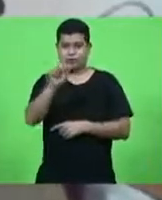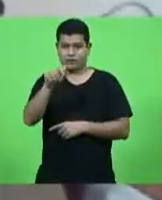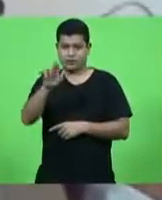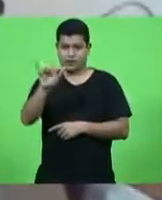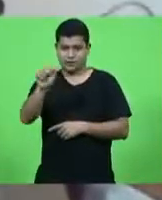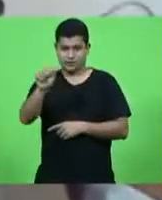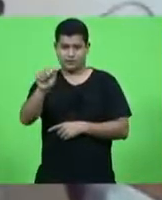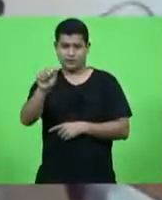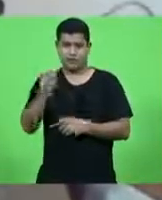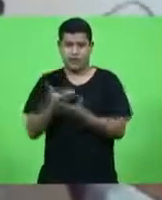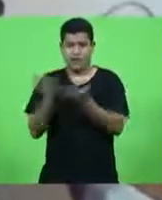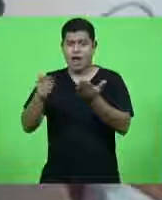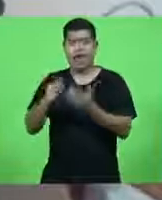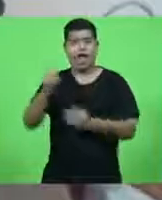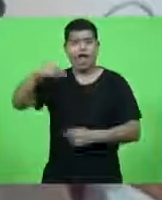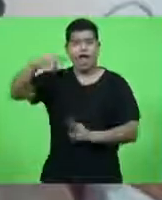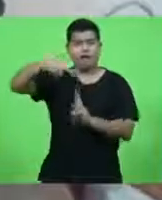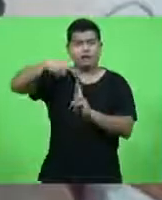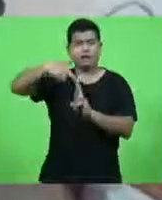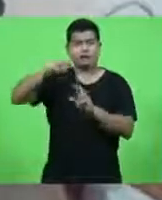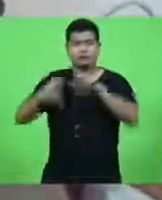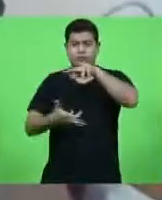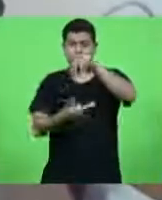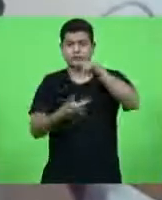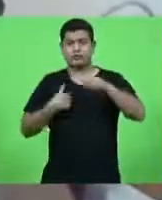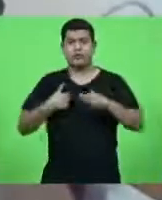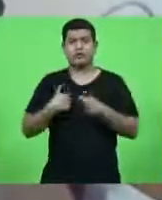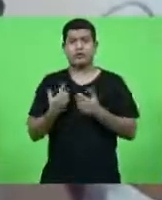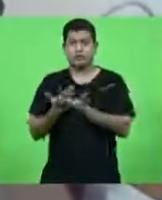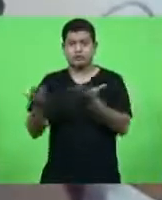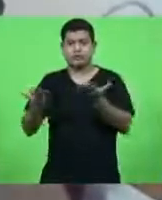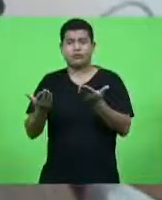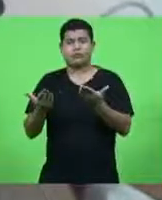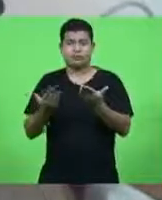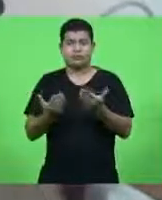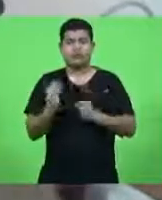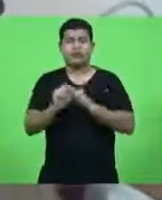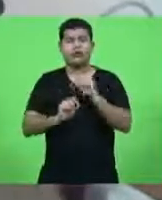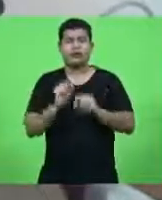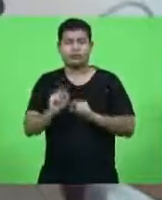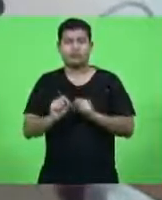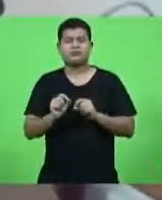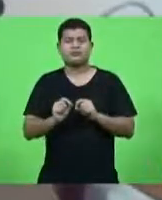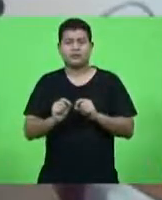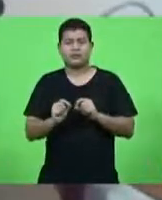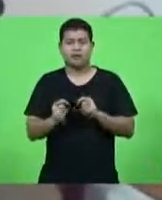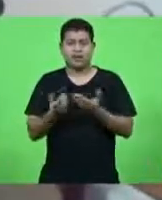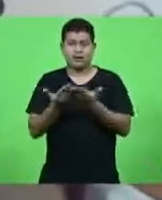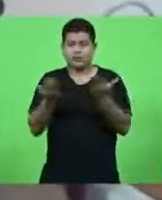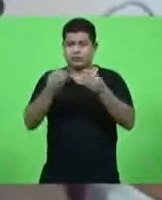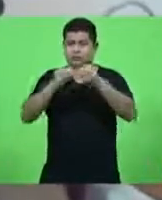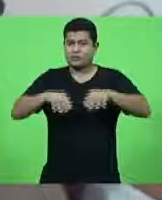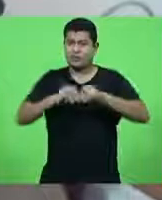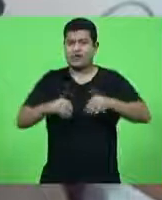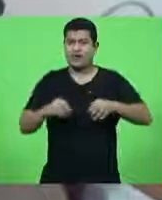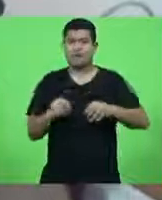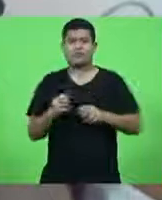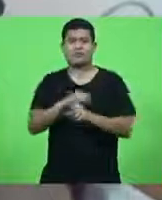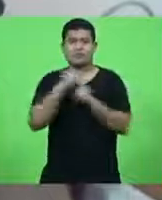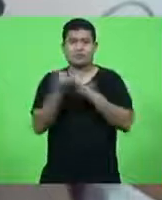resposta às questões de saúde e dos impactos socioeconômicos que nós aqui estamos vivendo.